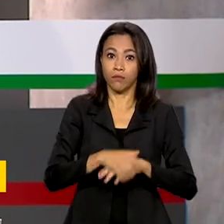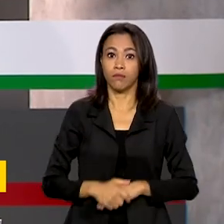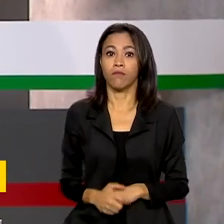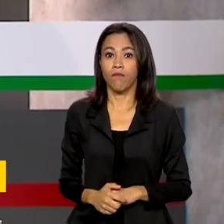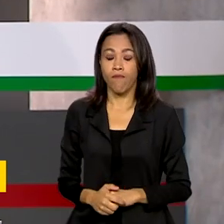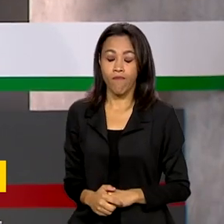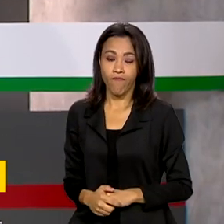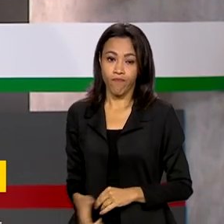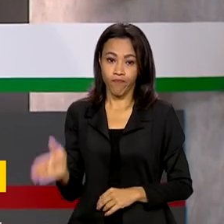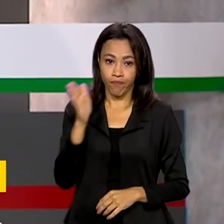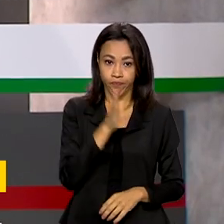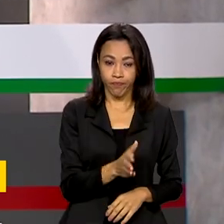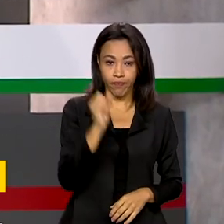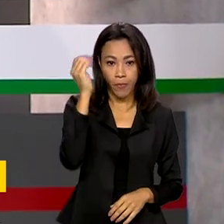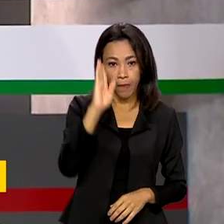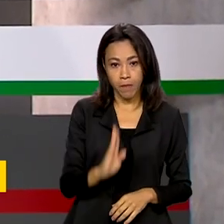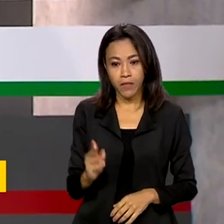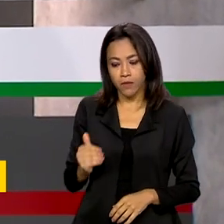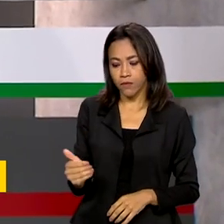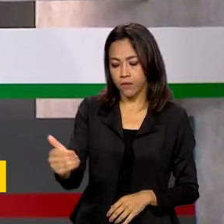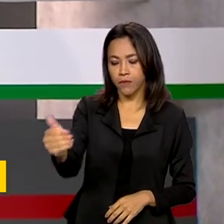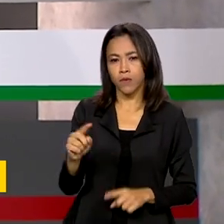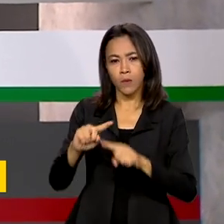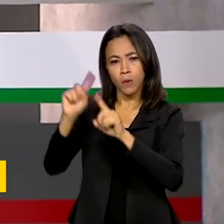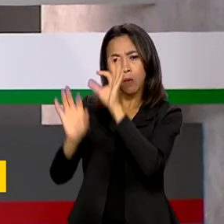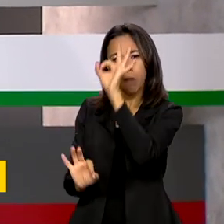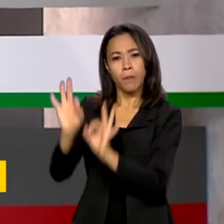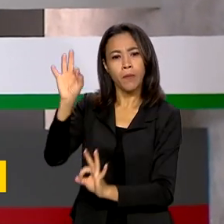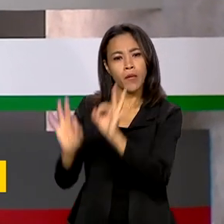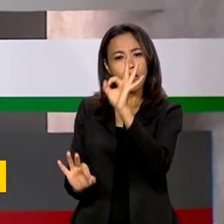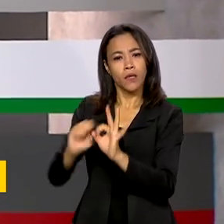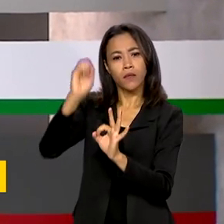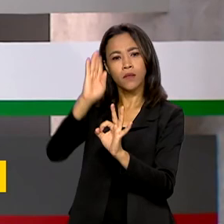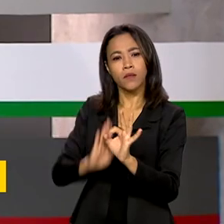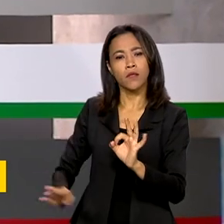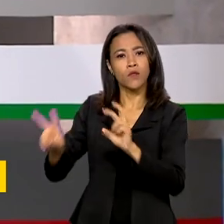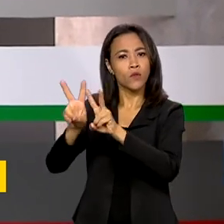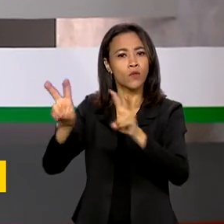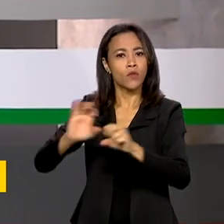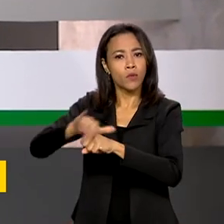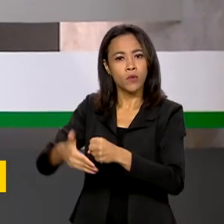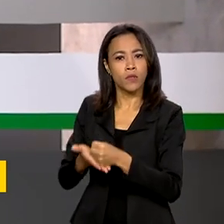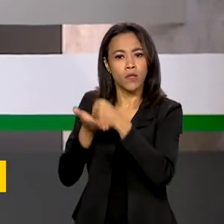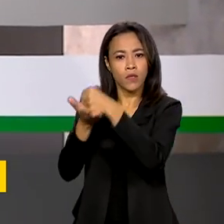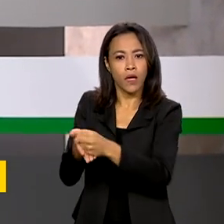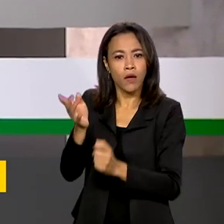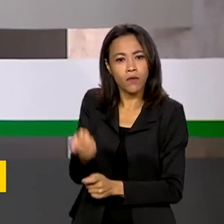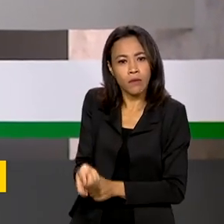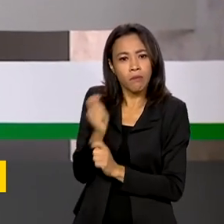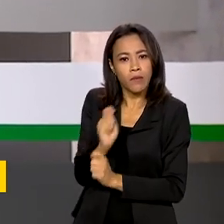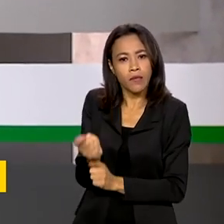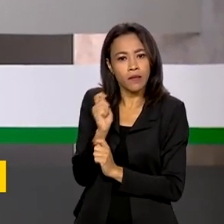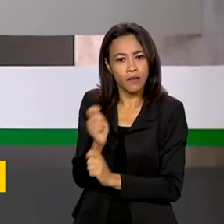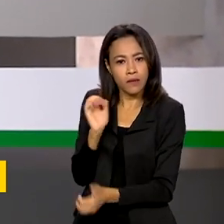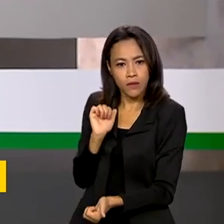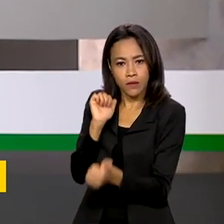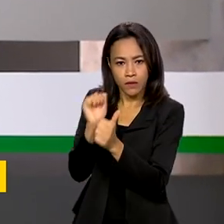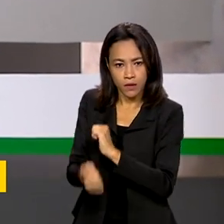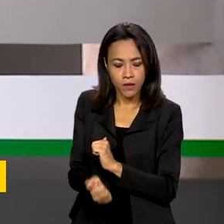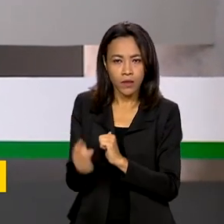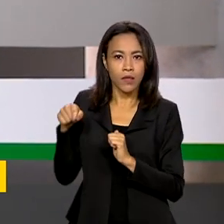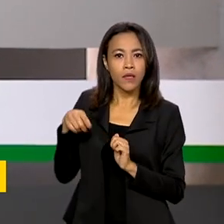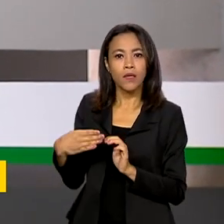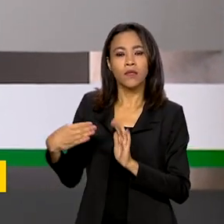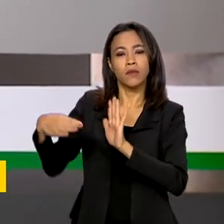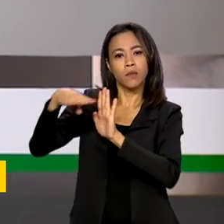O Brasil vai ter um plano nacional de desenvolvimento sustentável da pesca amadora e esportiva. O programa vai